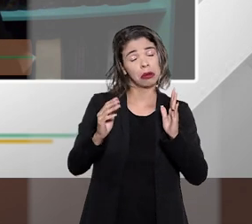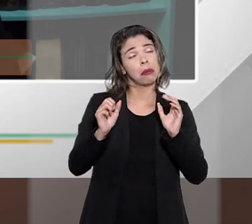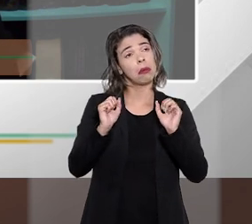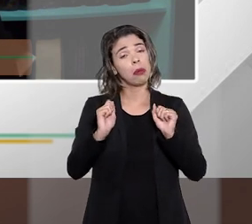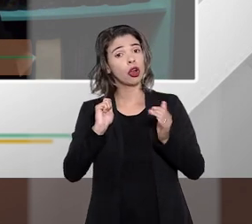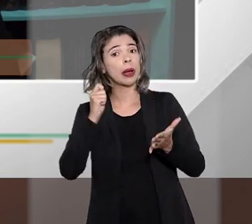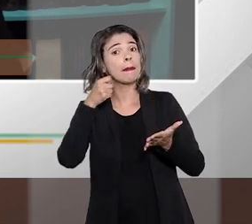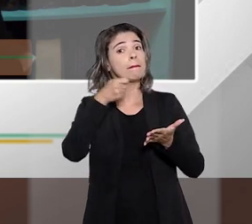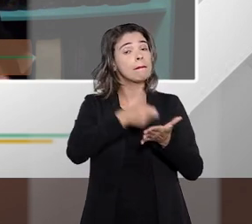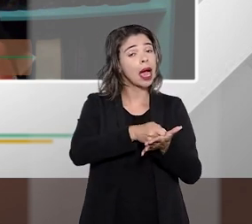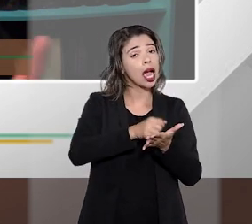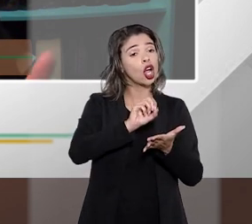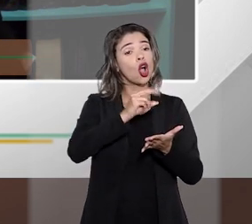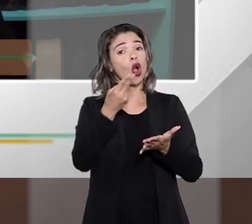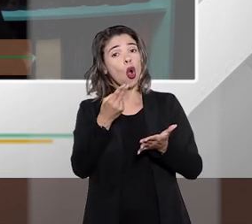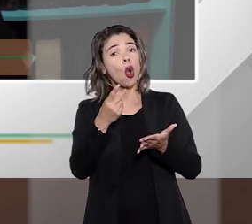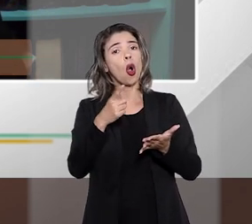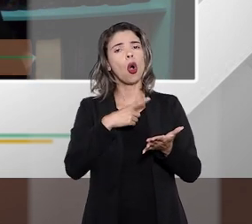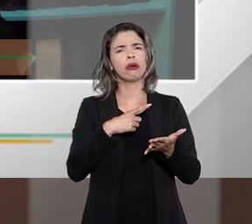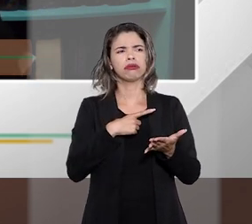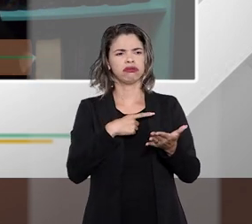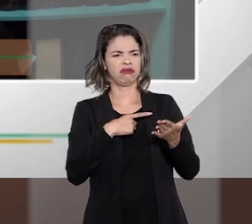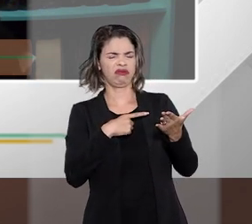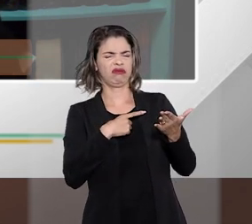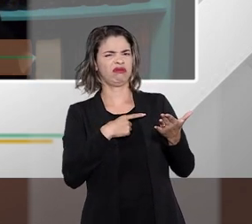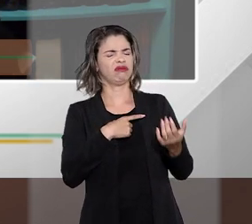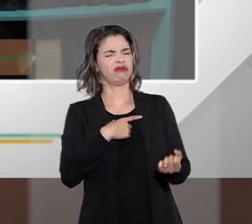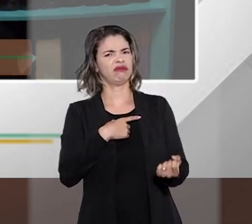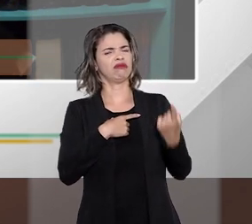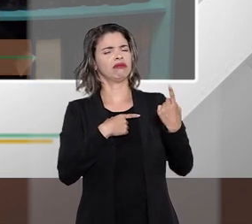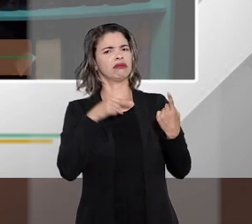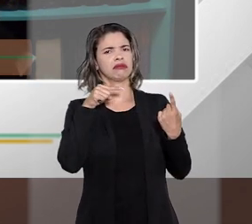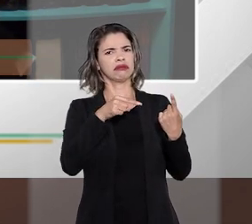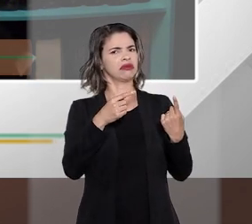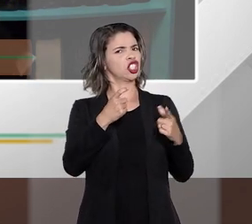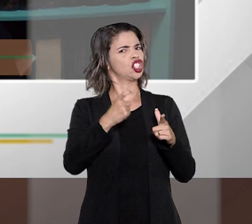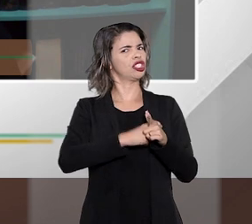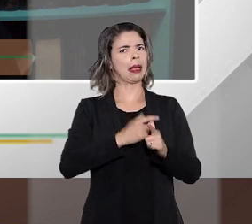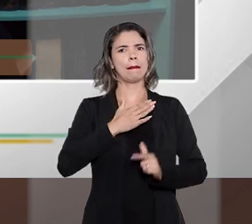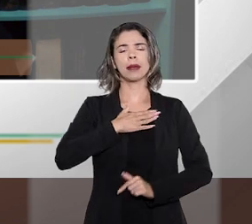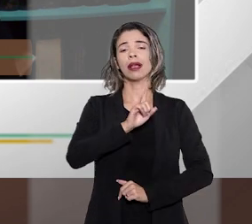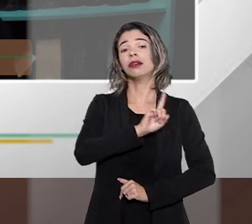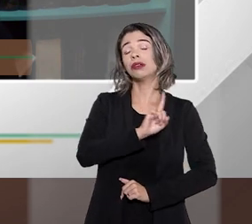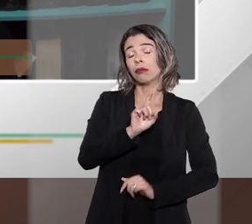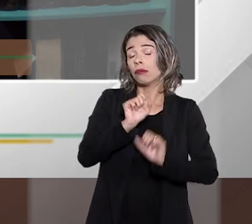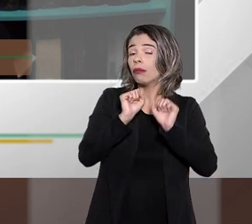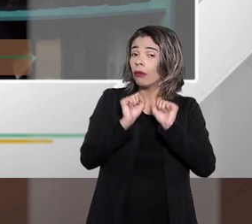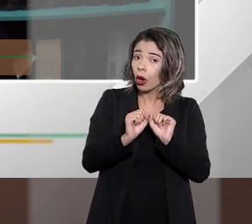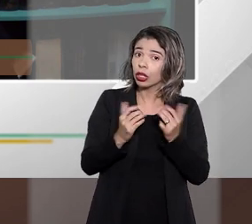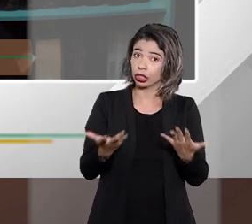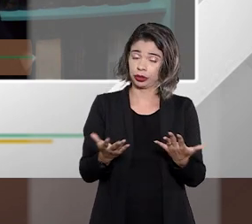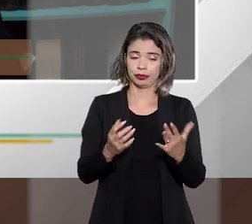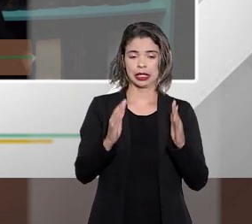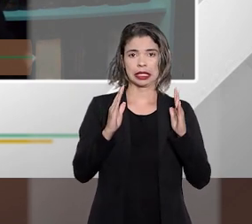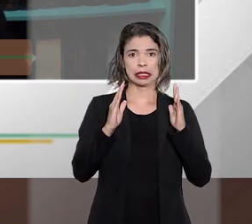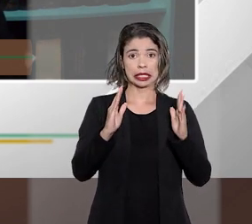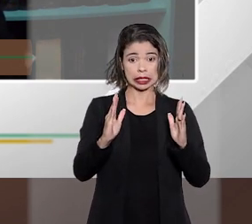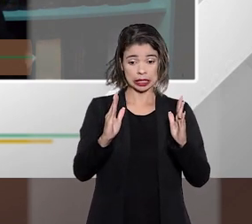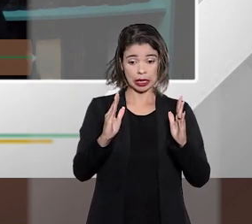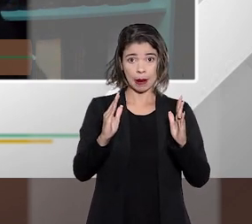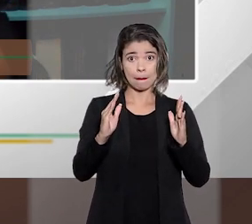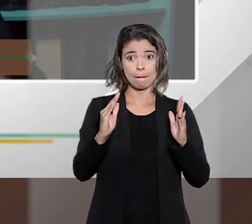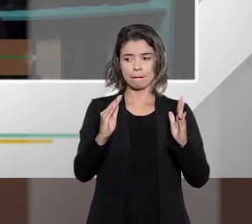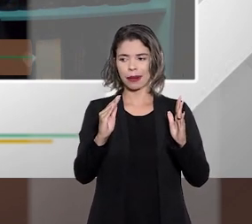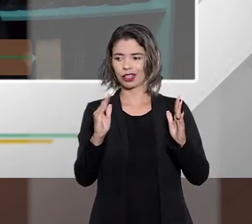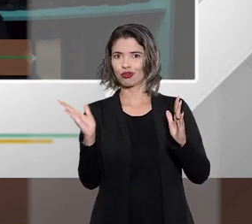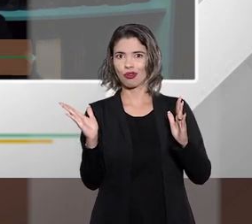possibilidade ou do pagamento até mesmo de contestar a existência daquela dívida passar desse prazo se não houver